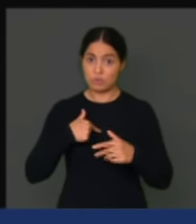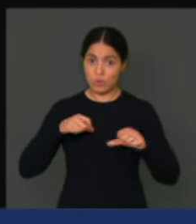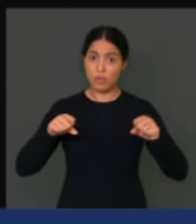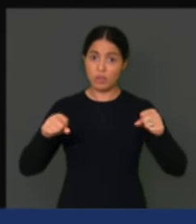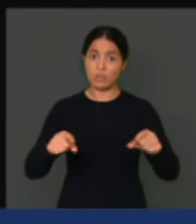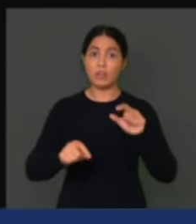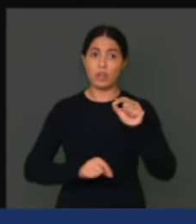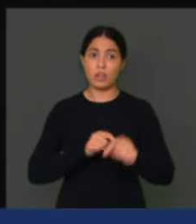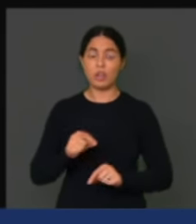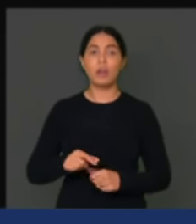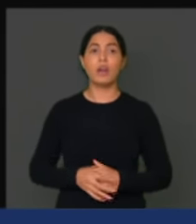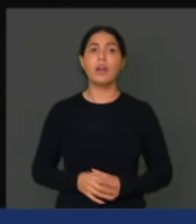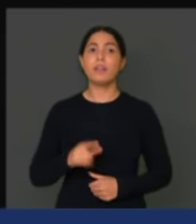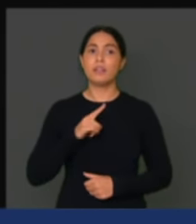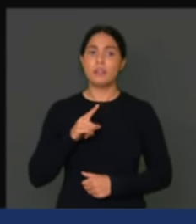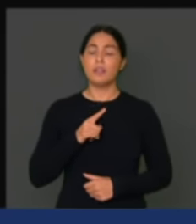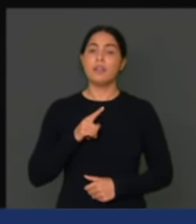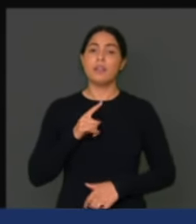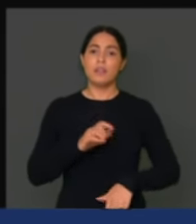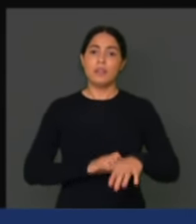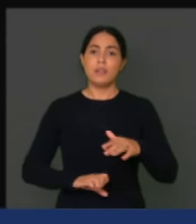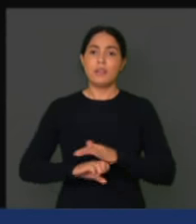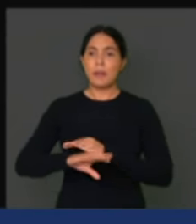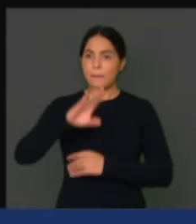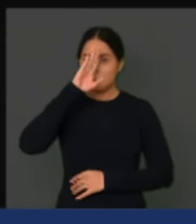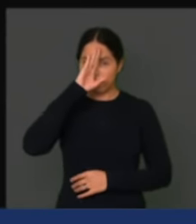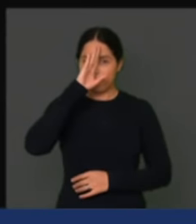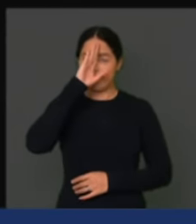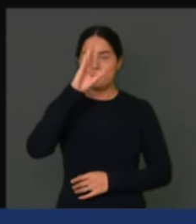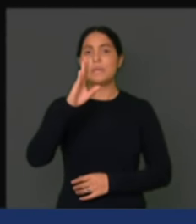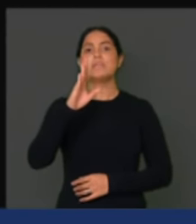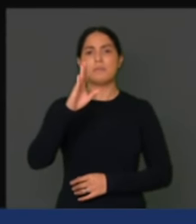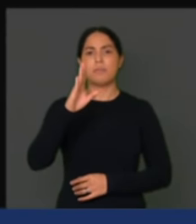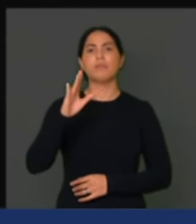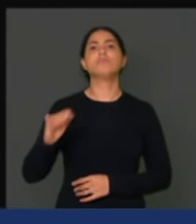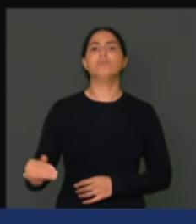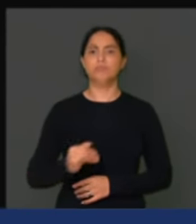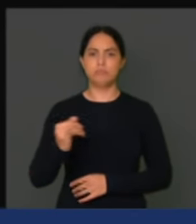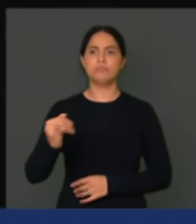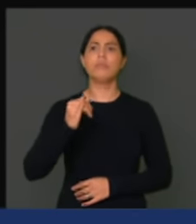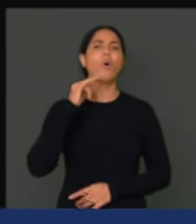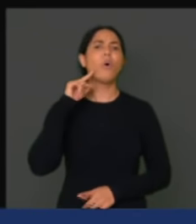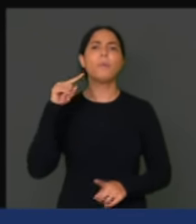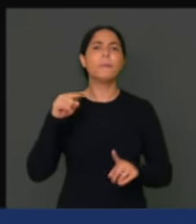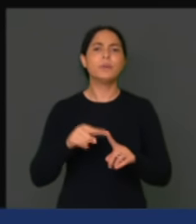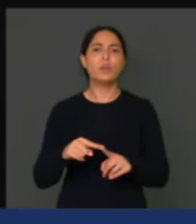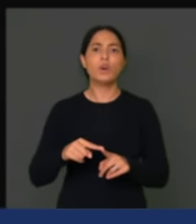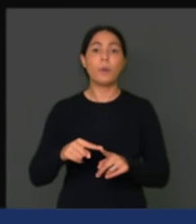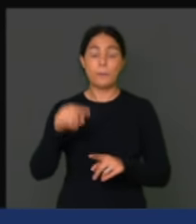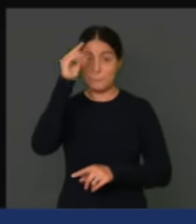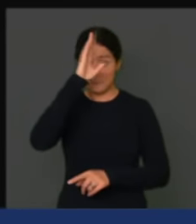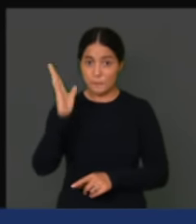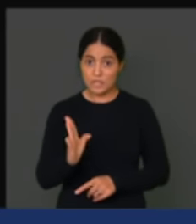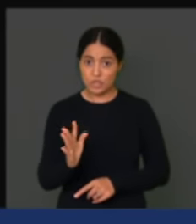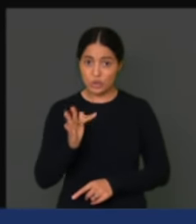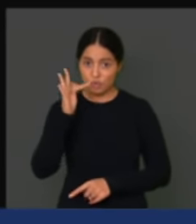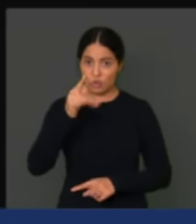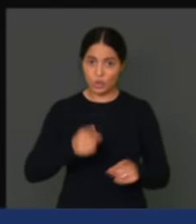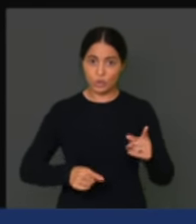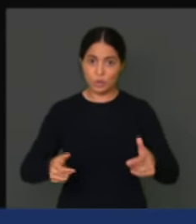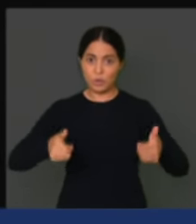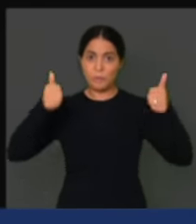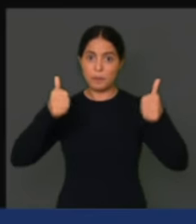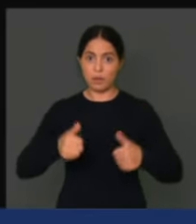como um vetor fundamental para a construção de um futuro melhor para o país. as micro e